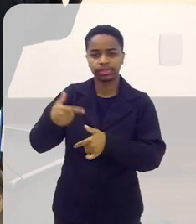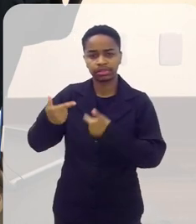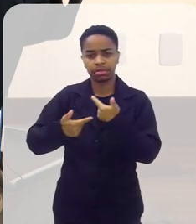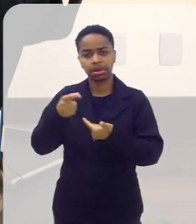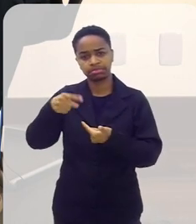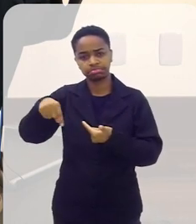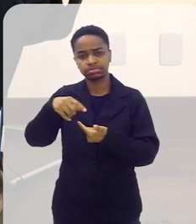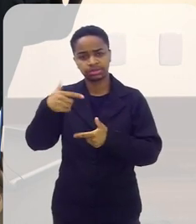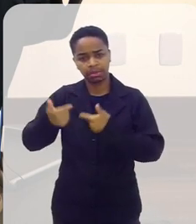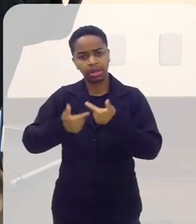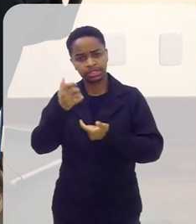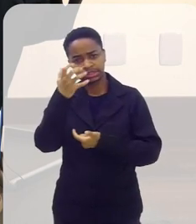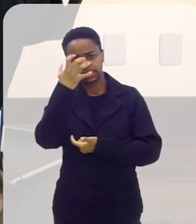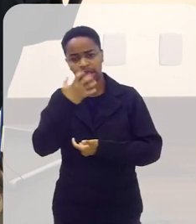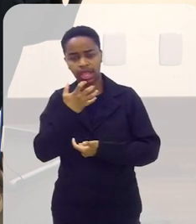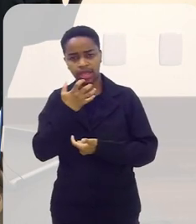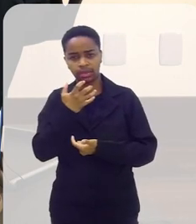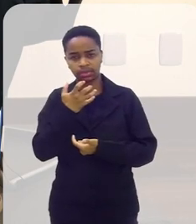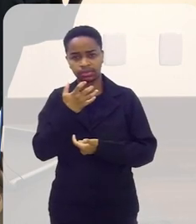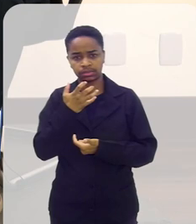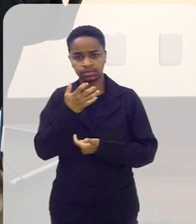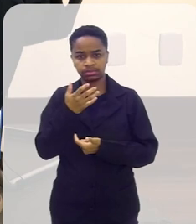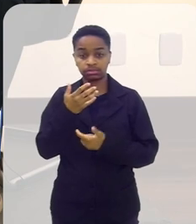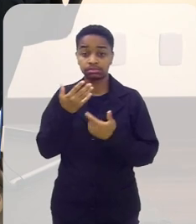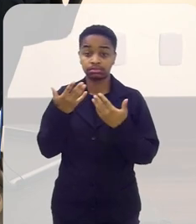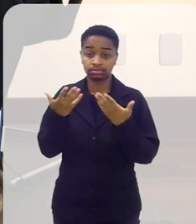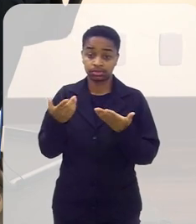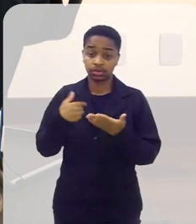saber do trabalho sério de vocês